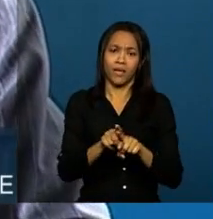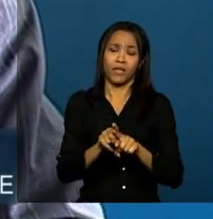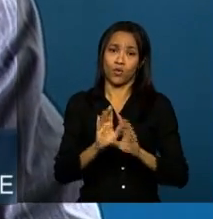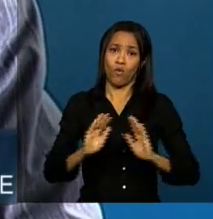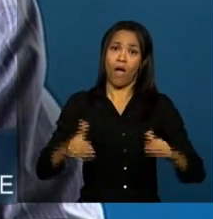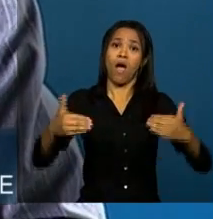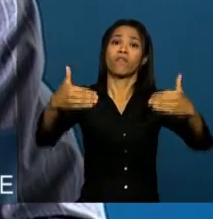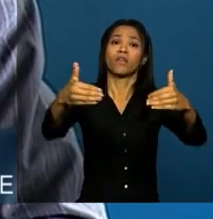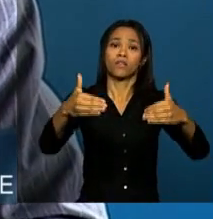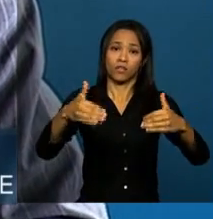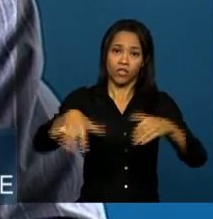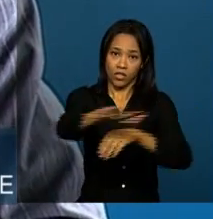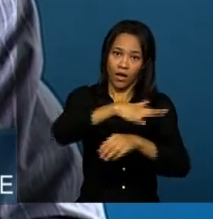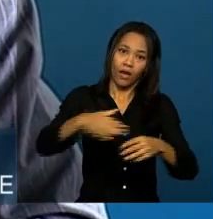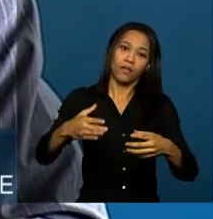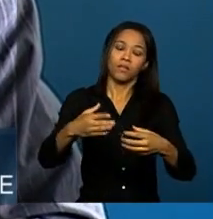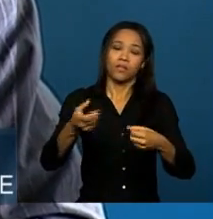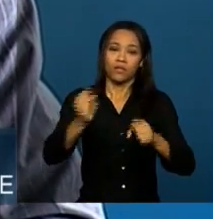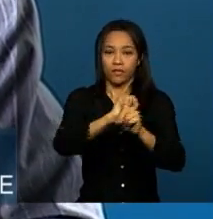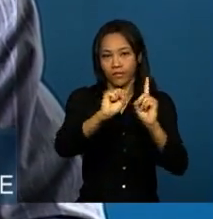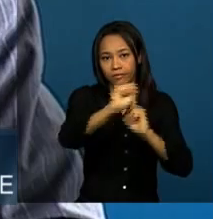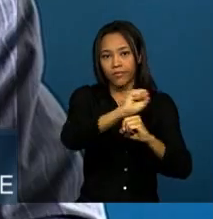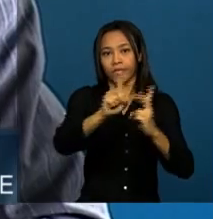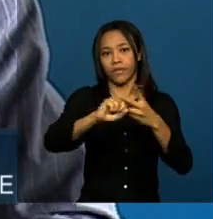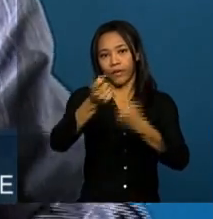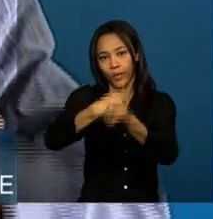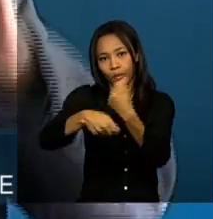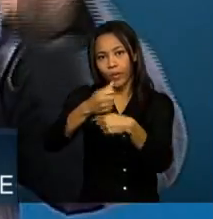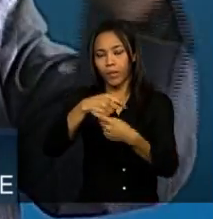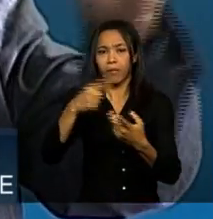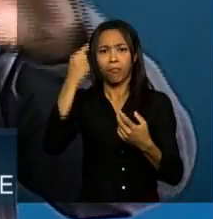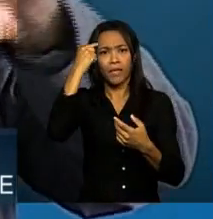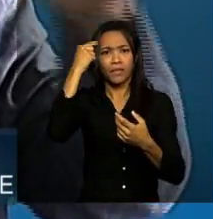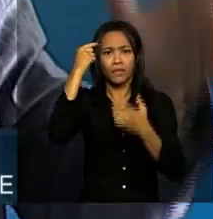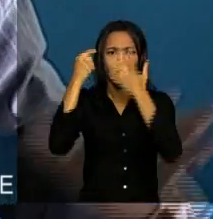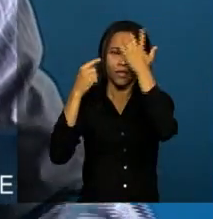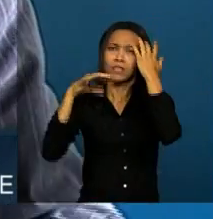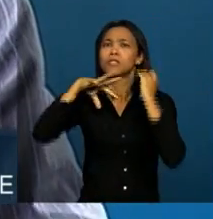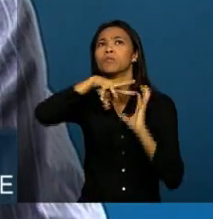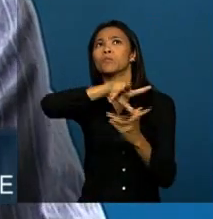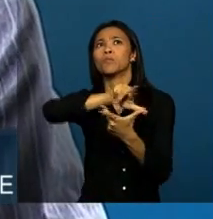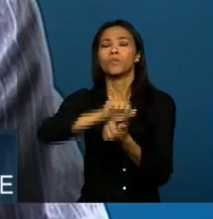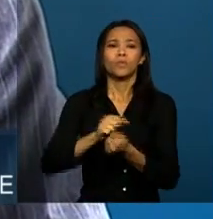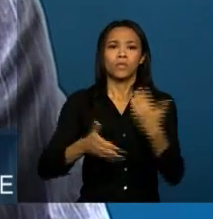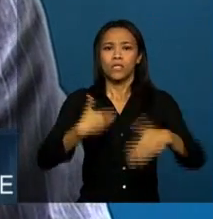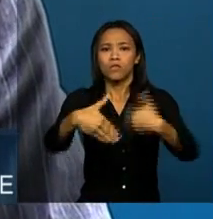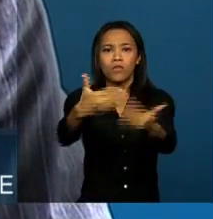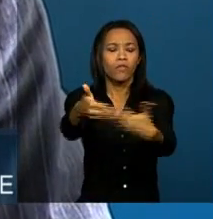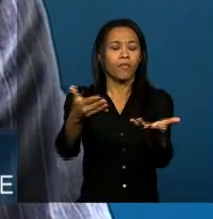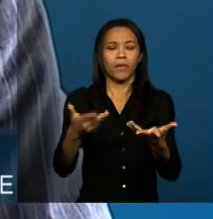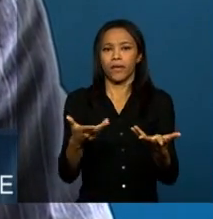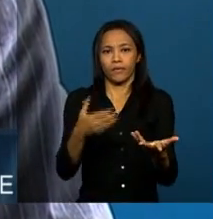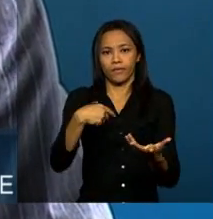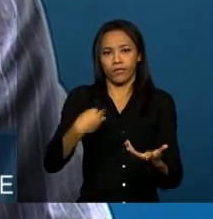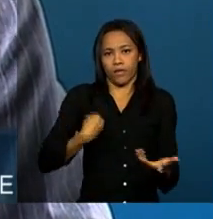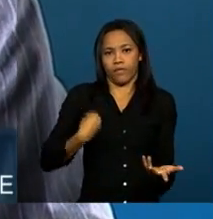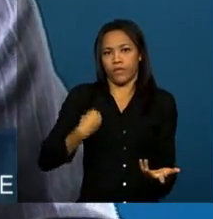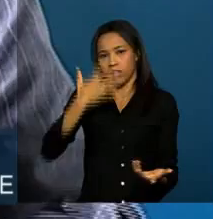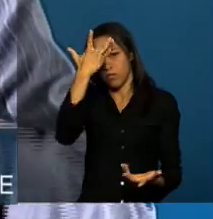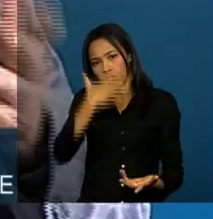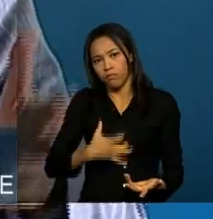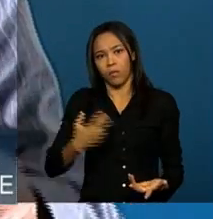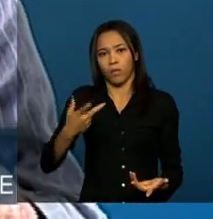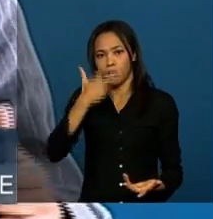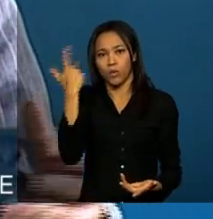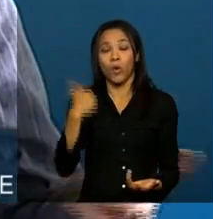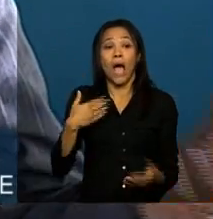áreas. Não há mais possibilidade em pensarmos em todo esse mundo simbólico, o desenvolvimento da subjetividade, o